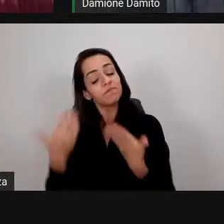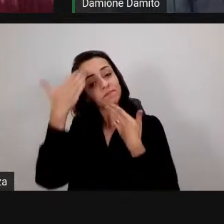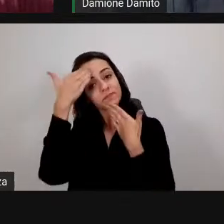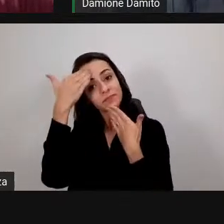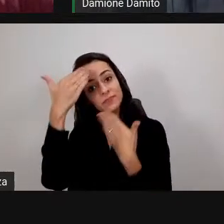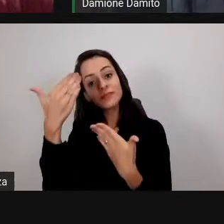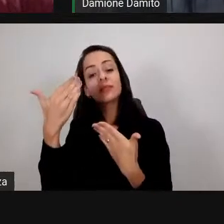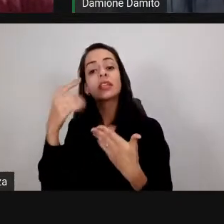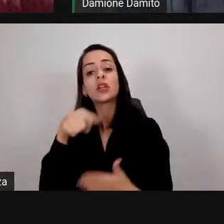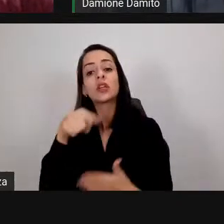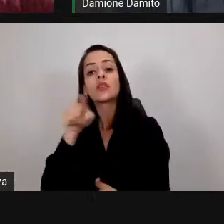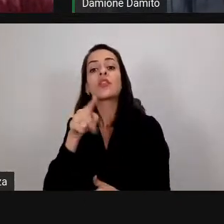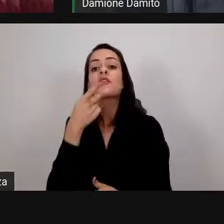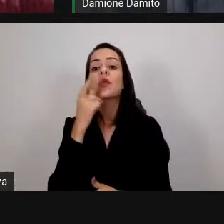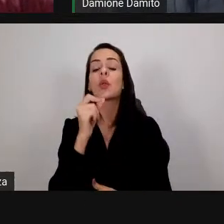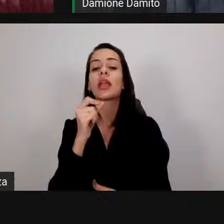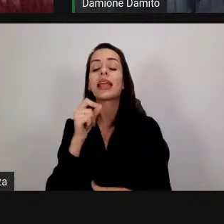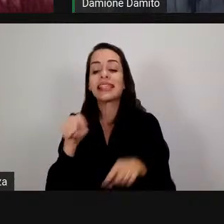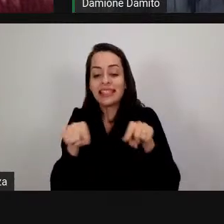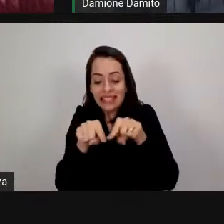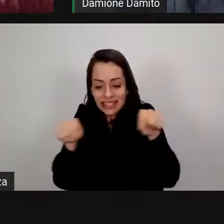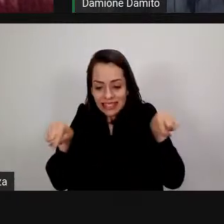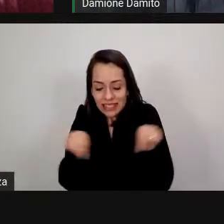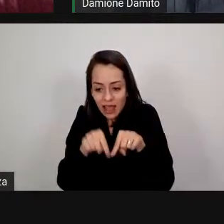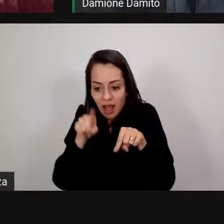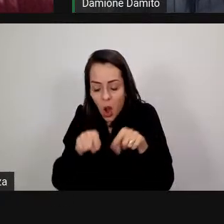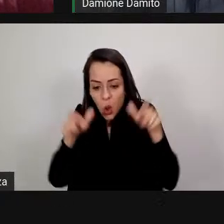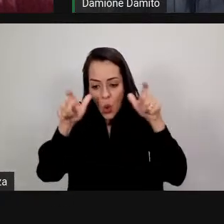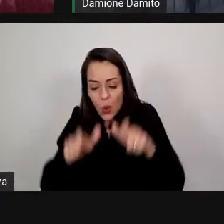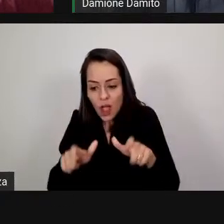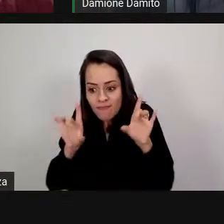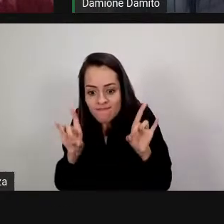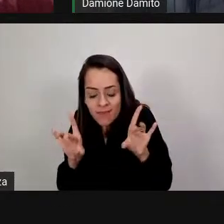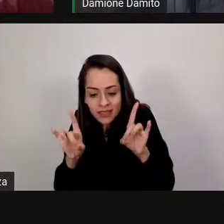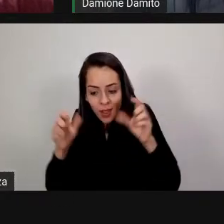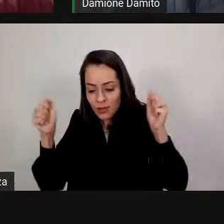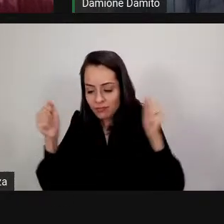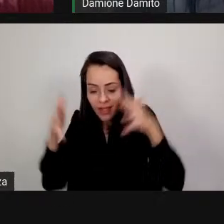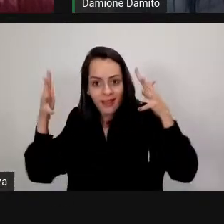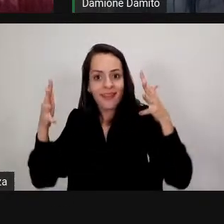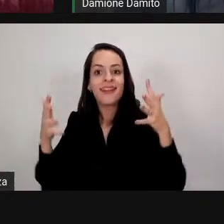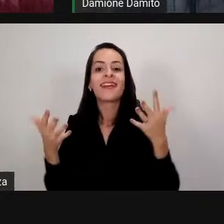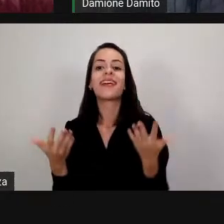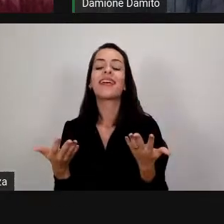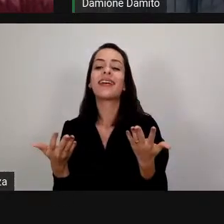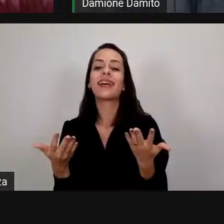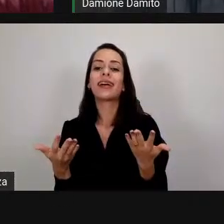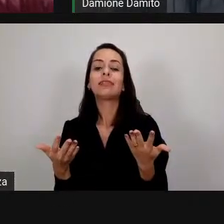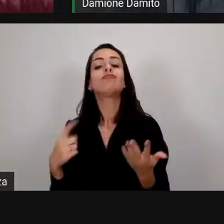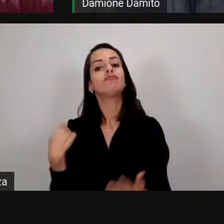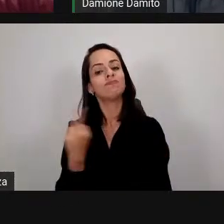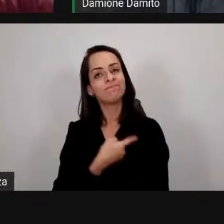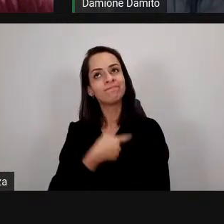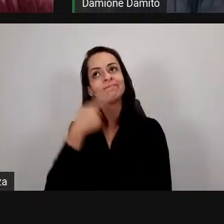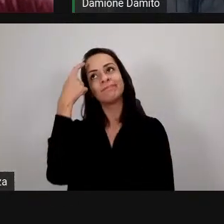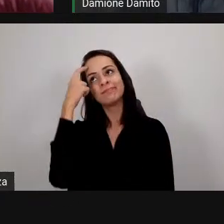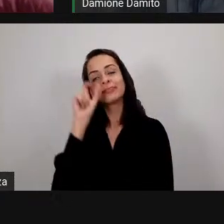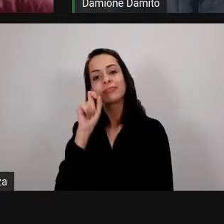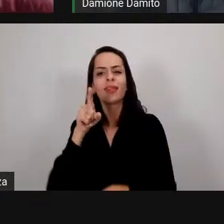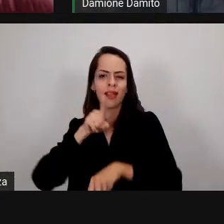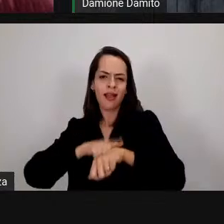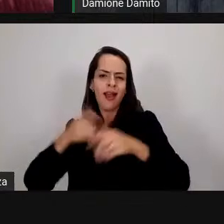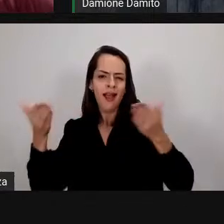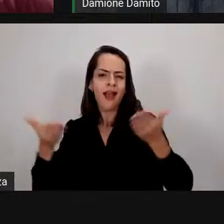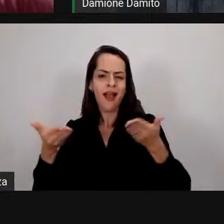você usou que a sala de aula é um espaço mágico Isa pra dizer que este momento foi e tem sido muito mágico porque esse